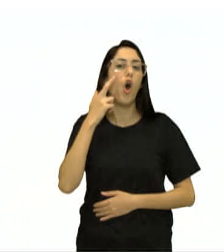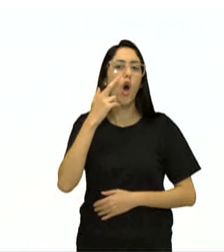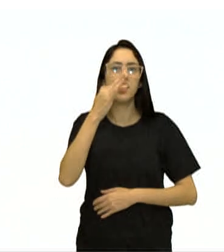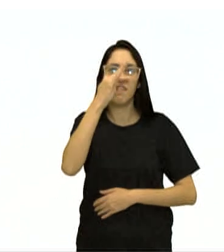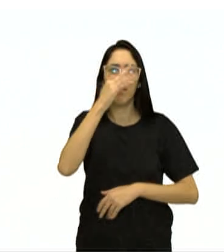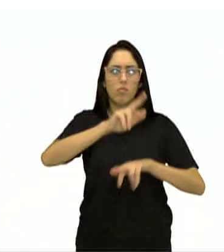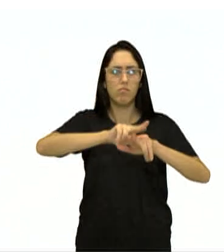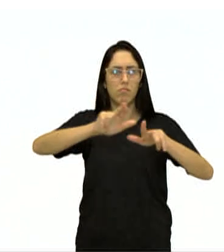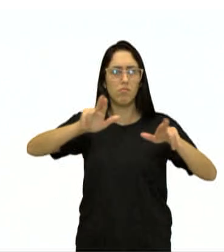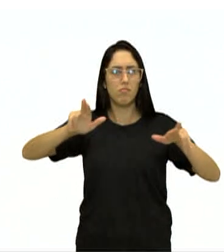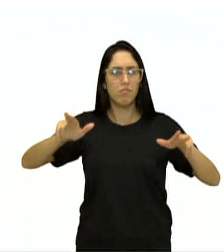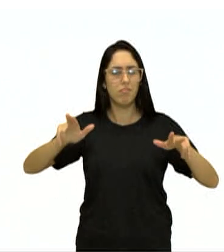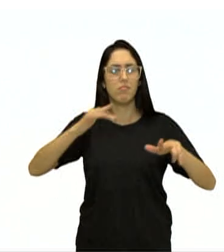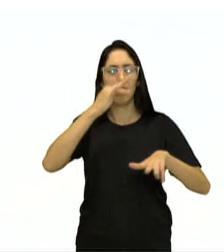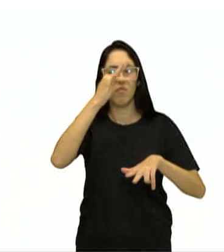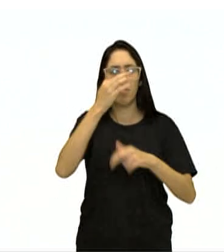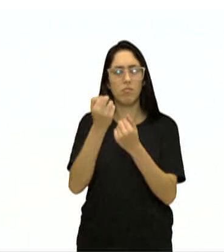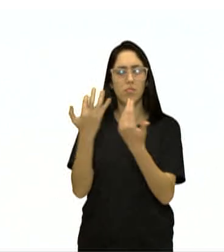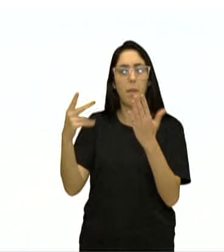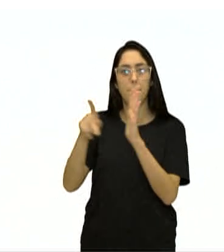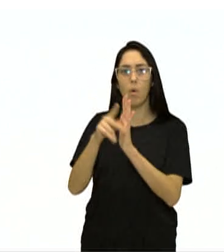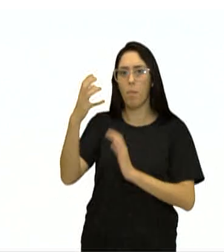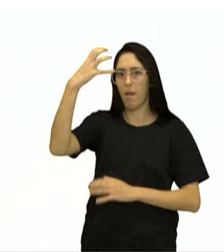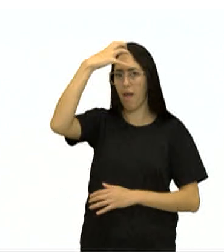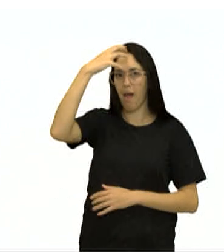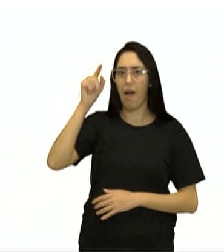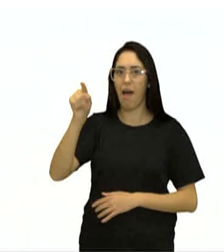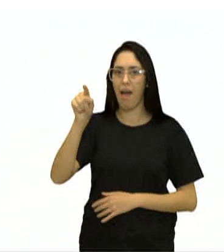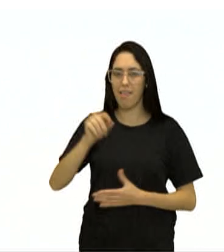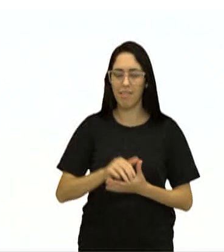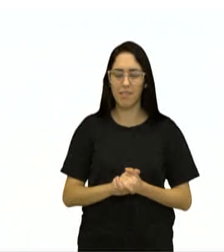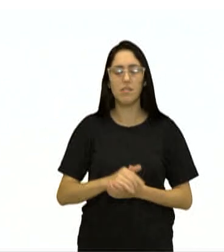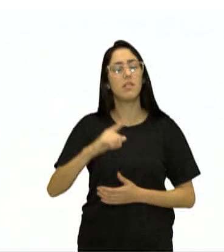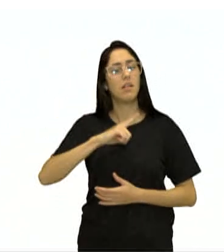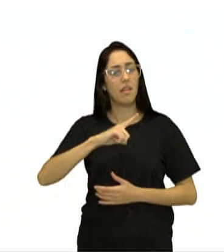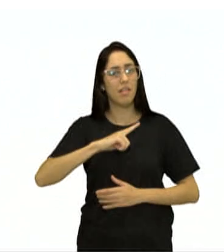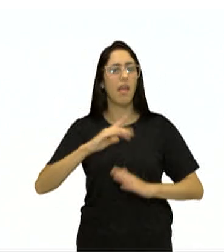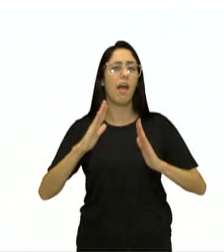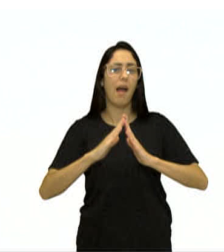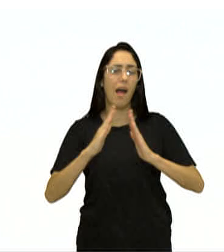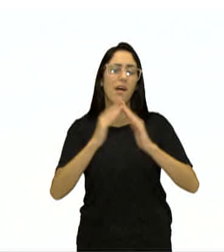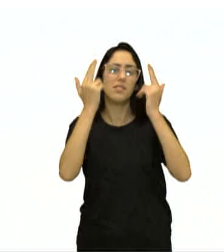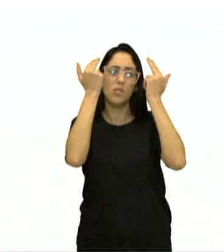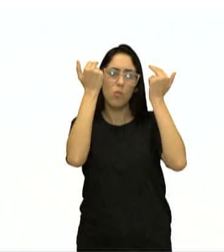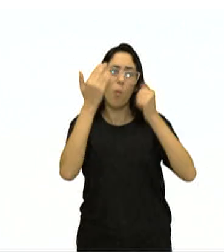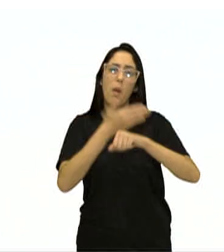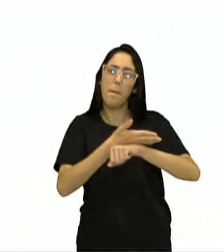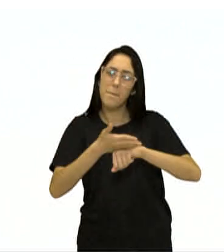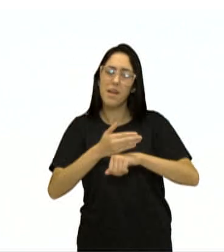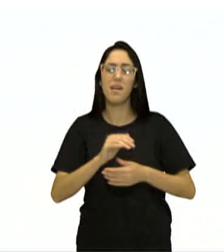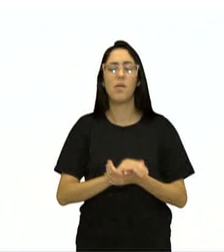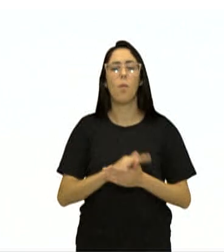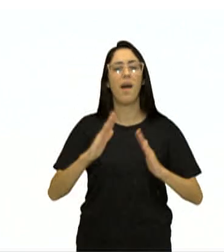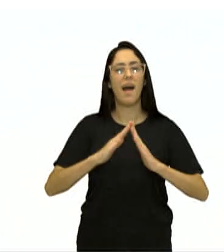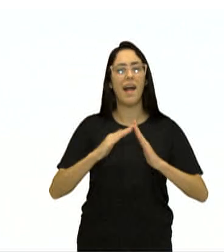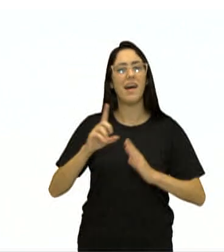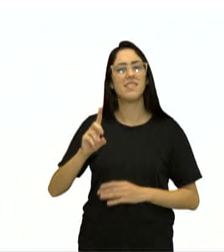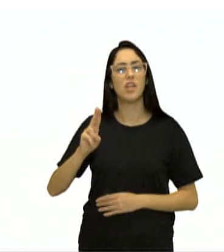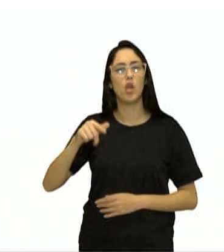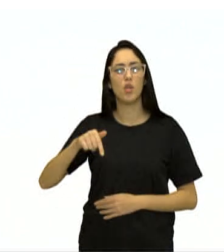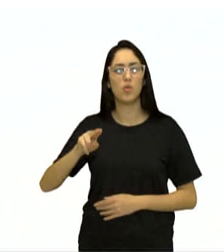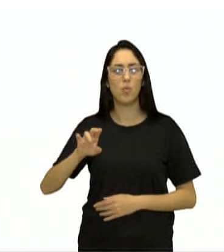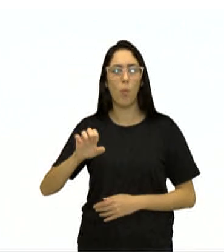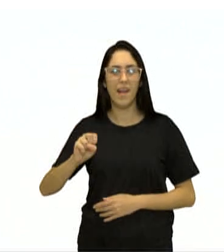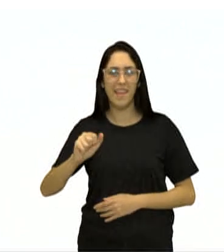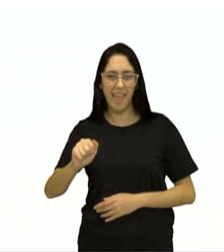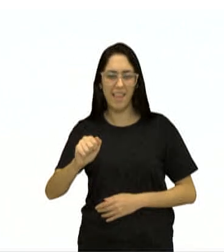Diversos locais merecem uma visita. A graciosa casa do coelho branco, a casa da duquesa, com sua